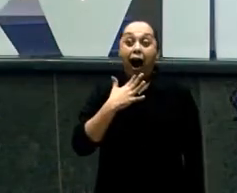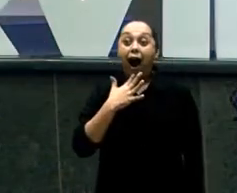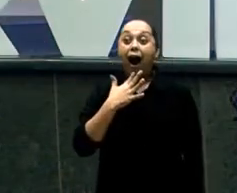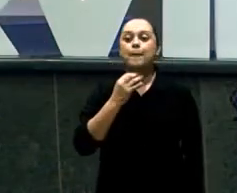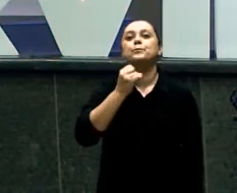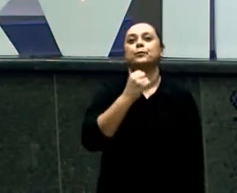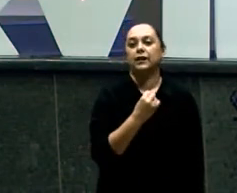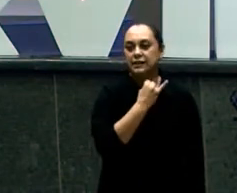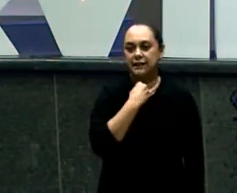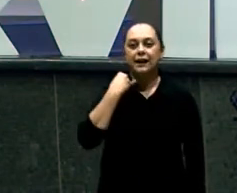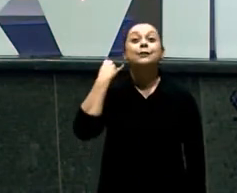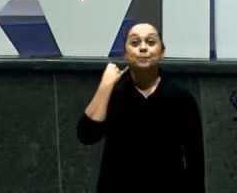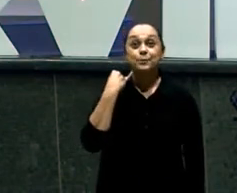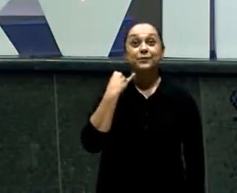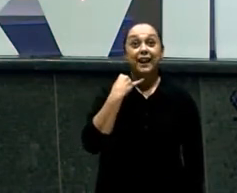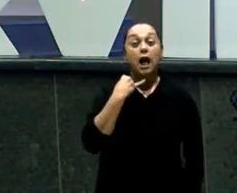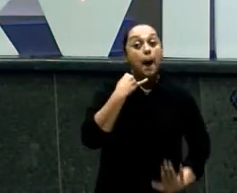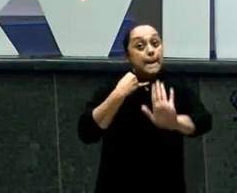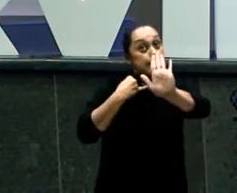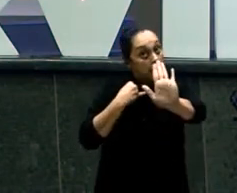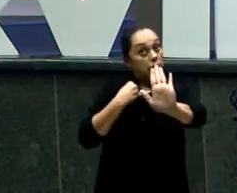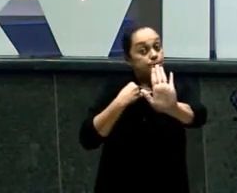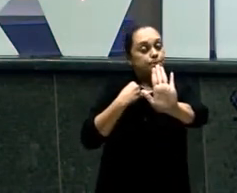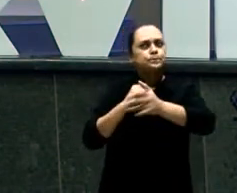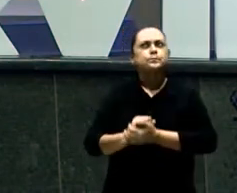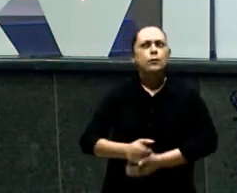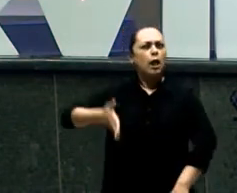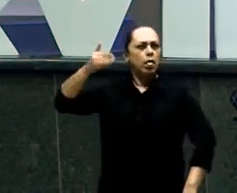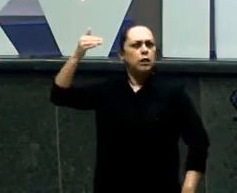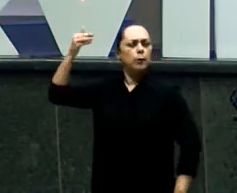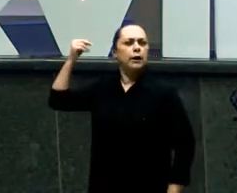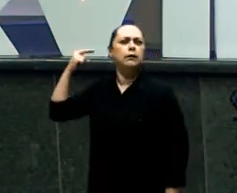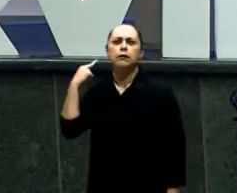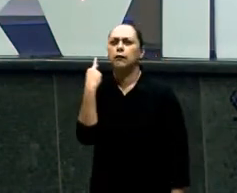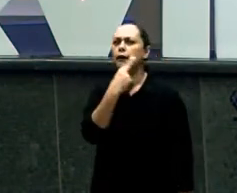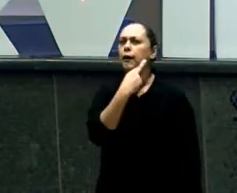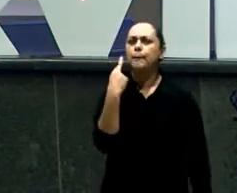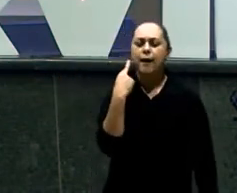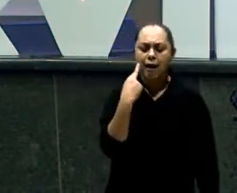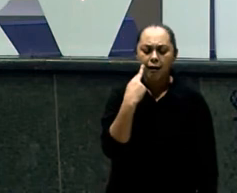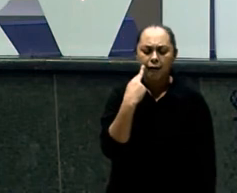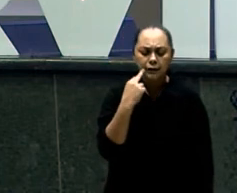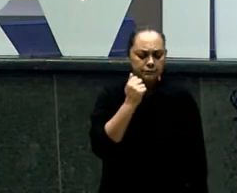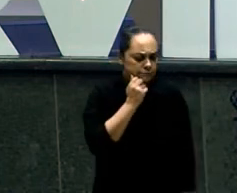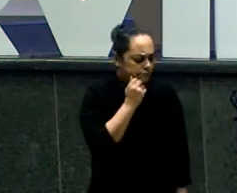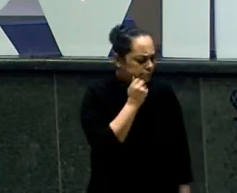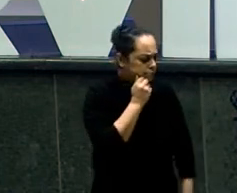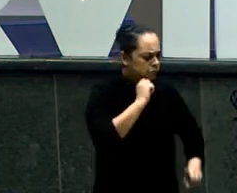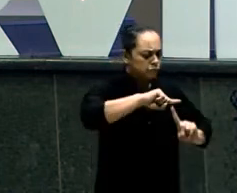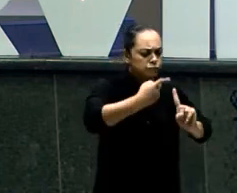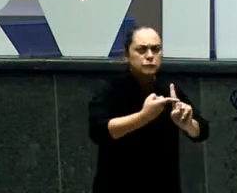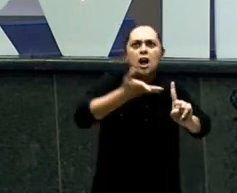A parteira Está retirando O menino E ela olha Para o pai E diz É um menino Enquanto Ela está